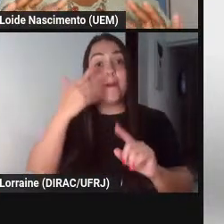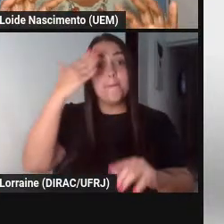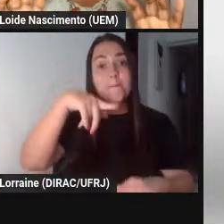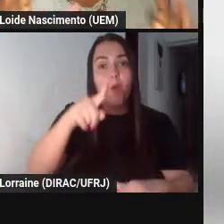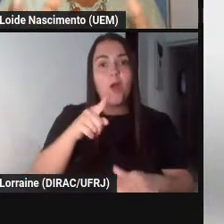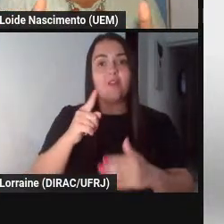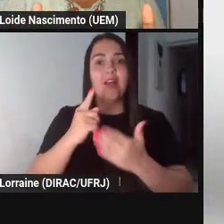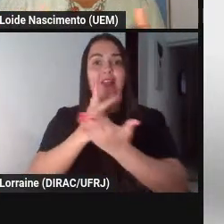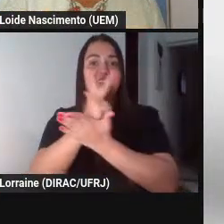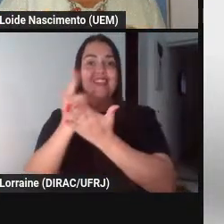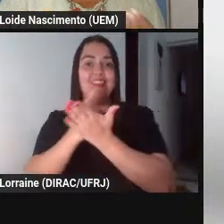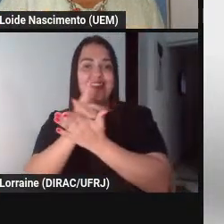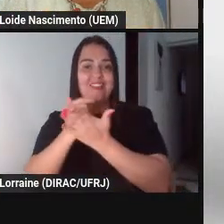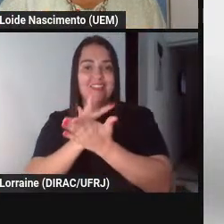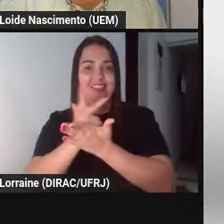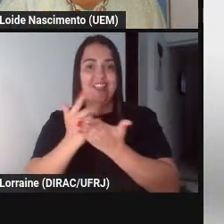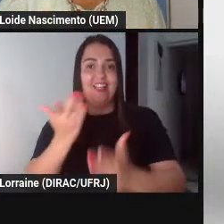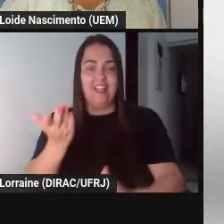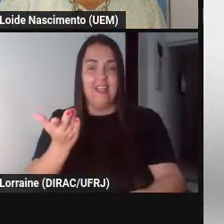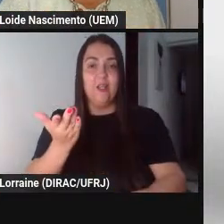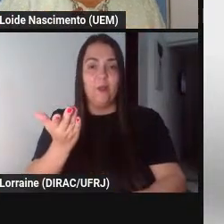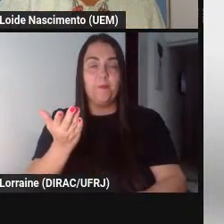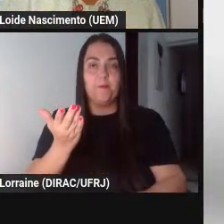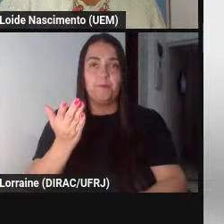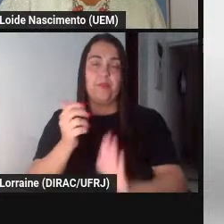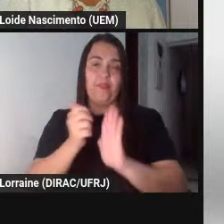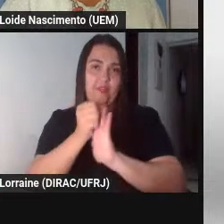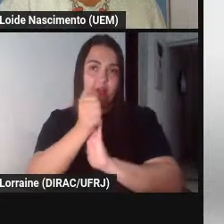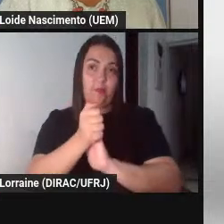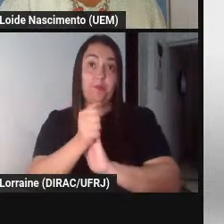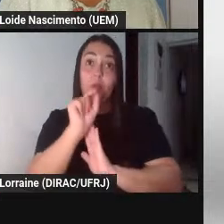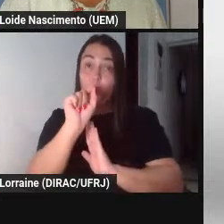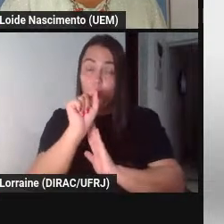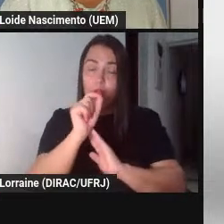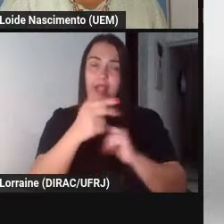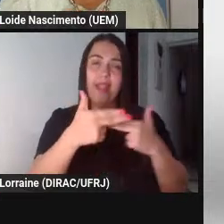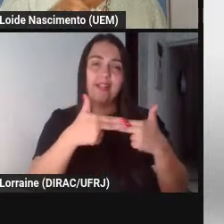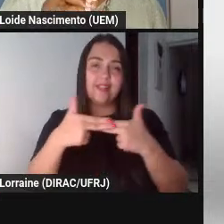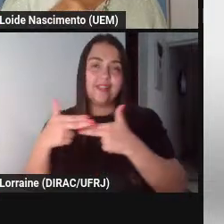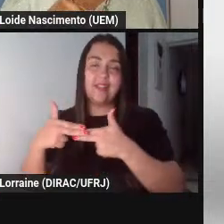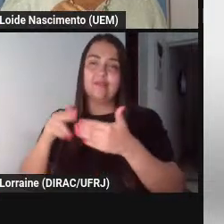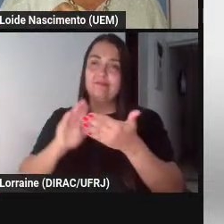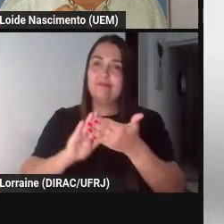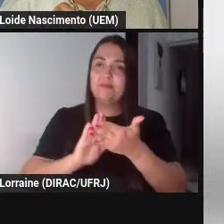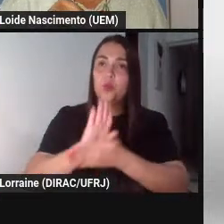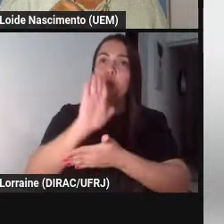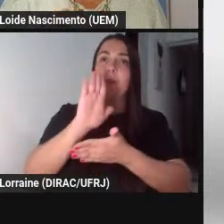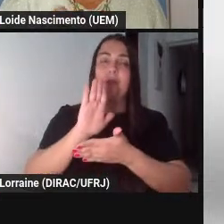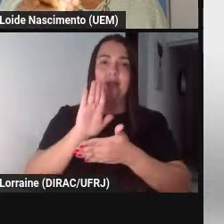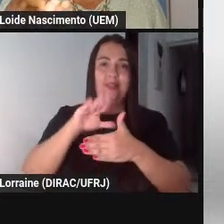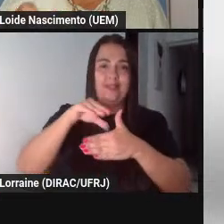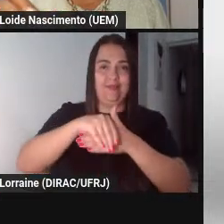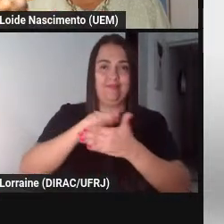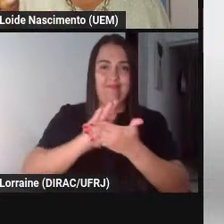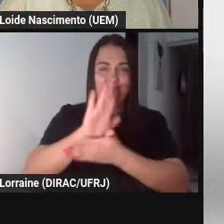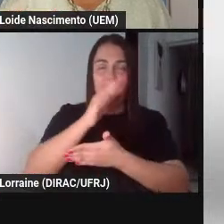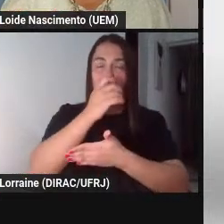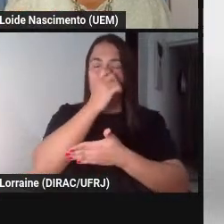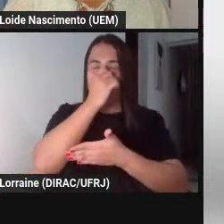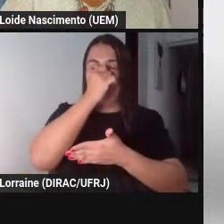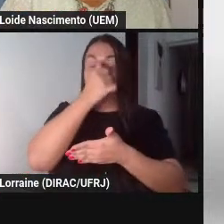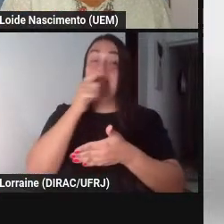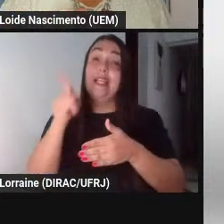vocês viram que a publicação que a edição da obra ela já já sugere né um trabalho